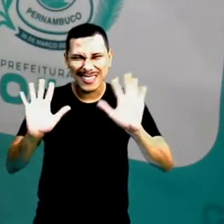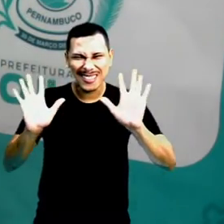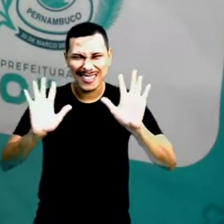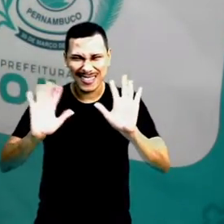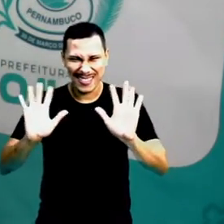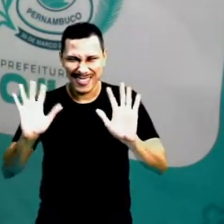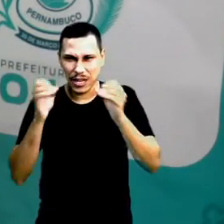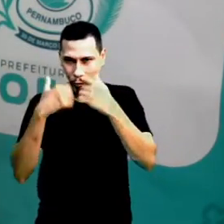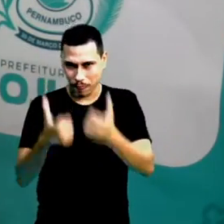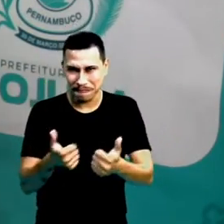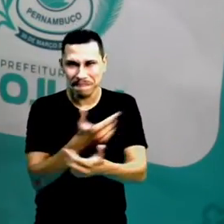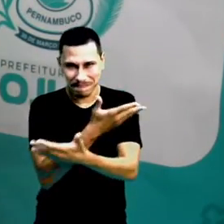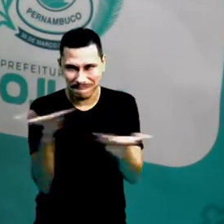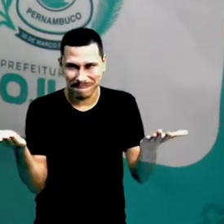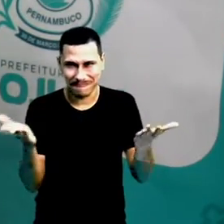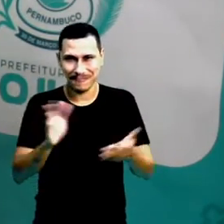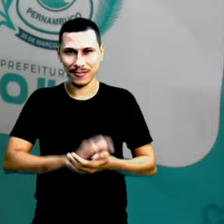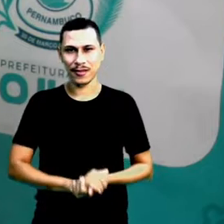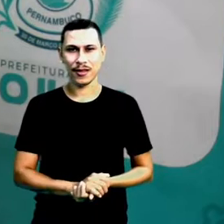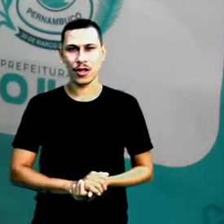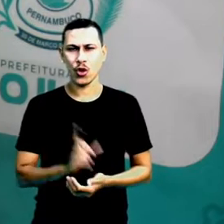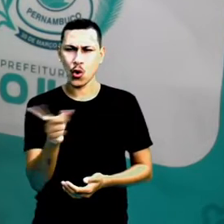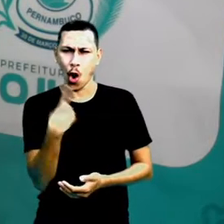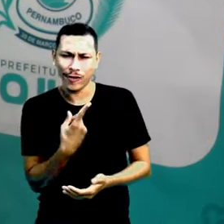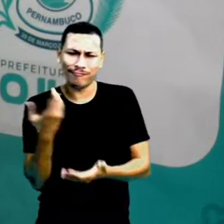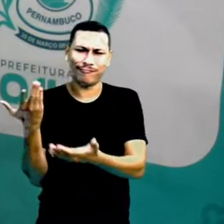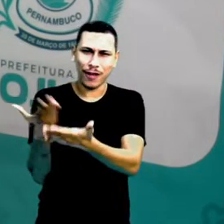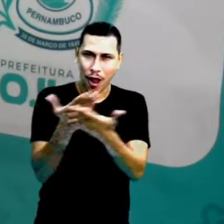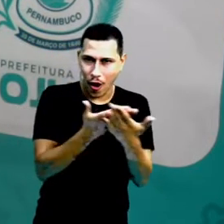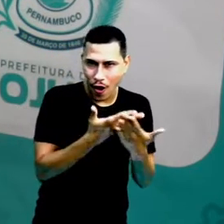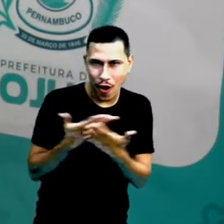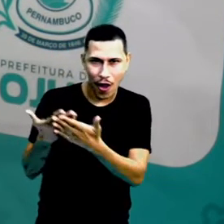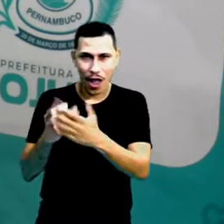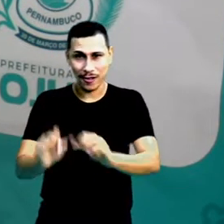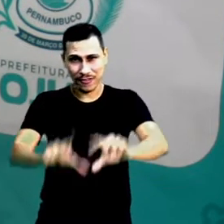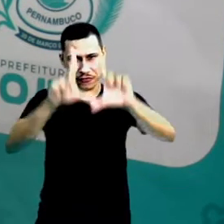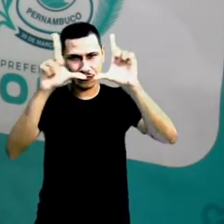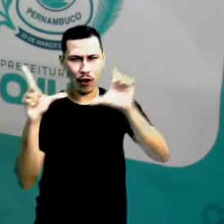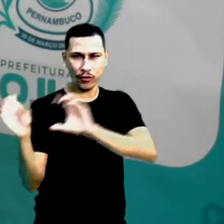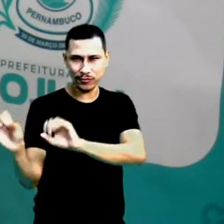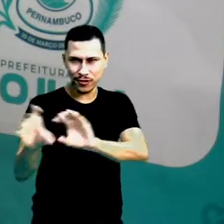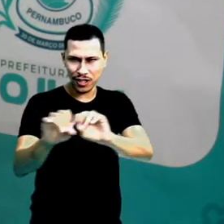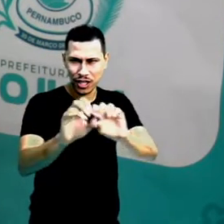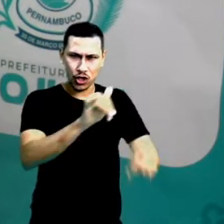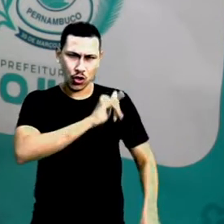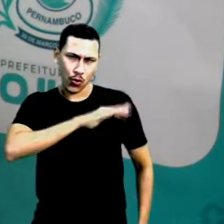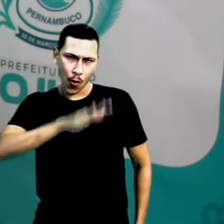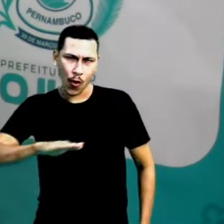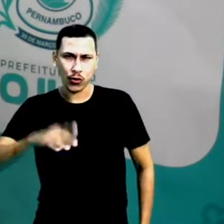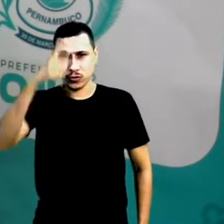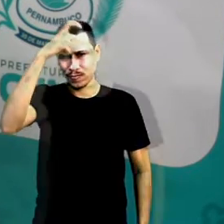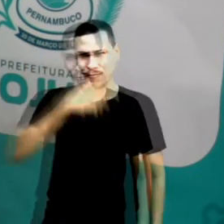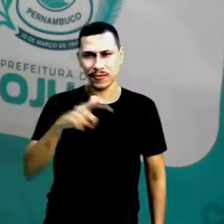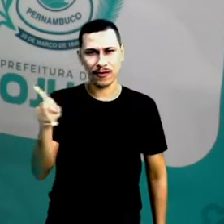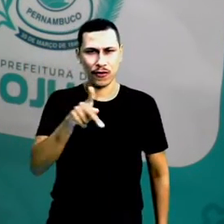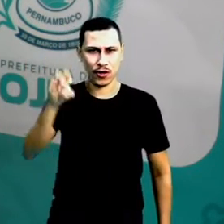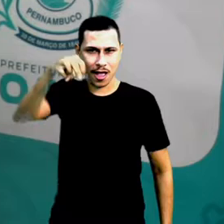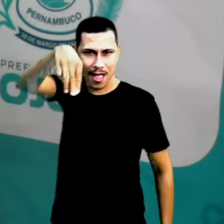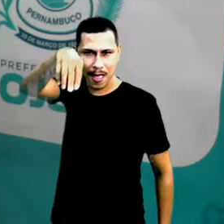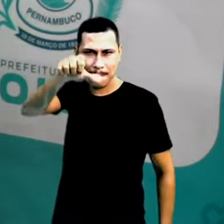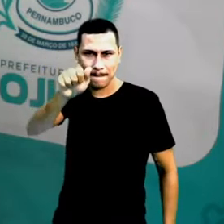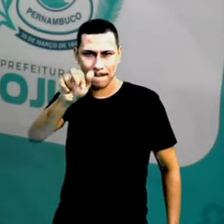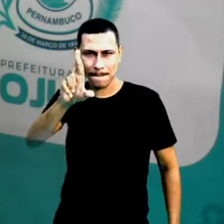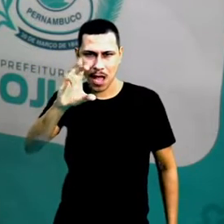Olá, galerinha! Tudo bem com vocês? Vamos para mais uma aula da nossa TV Educa e Pojuca. Sou professora Márcia, do quinto ano,